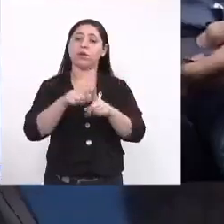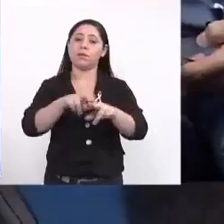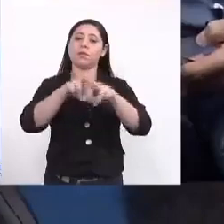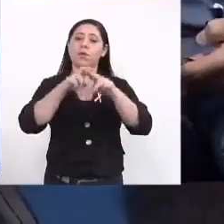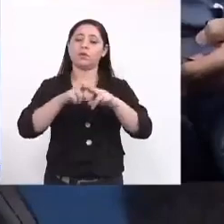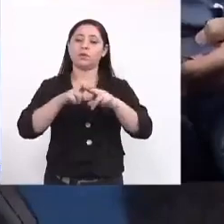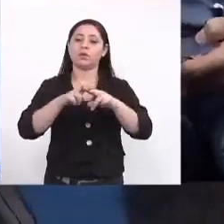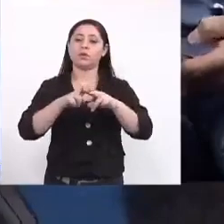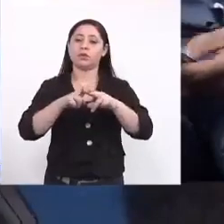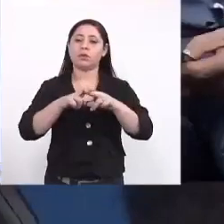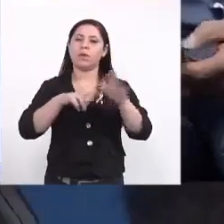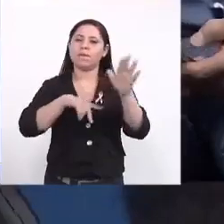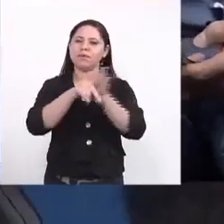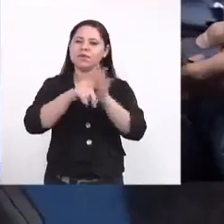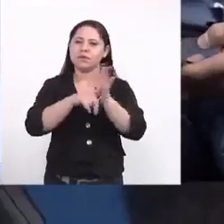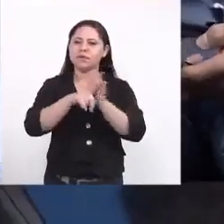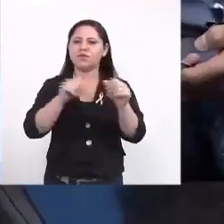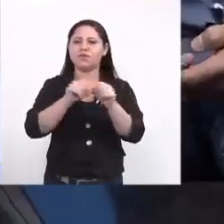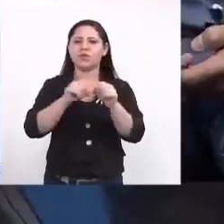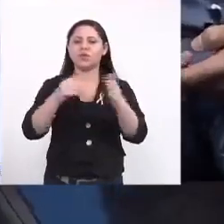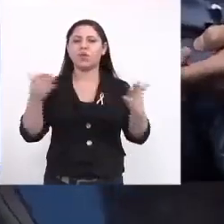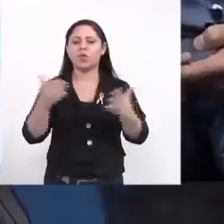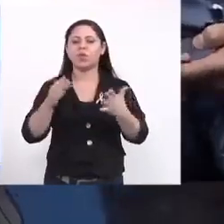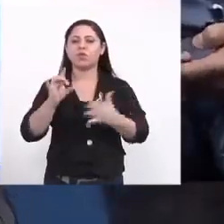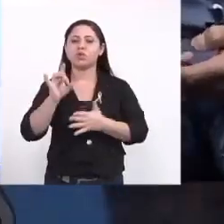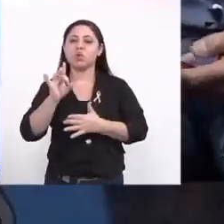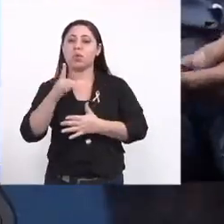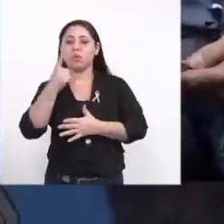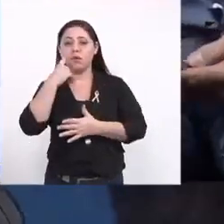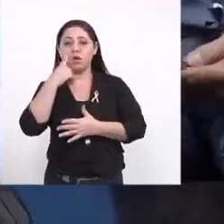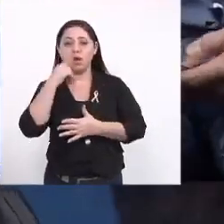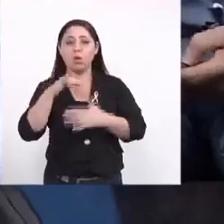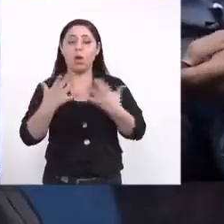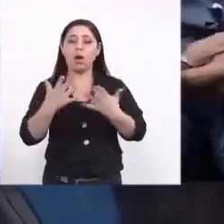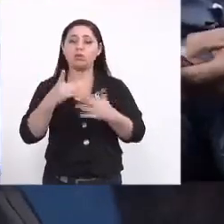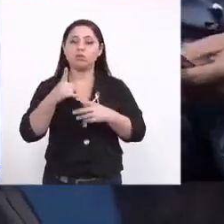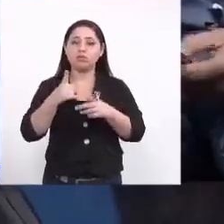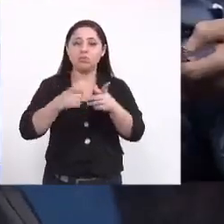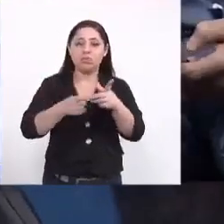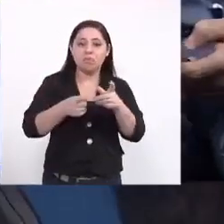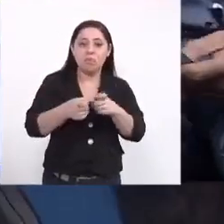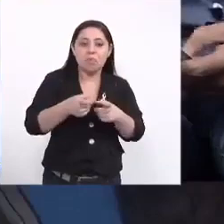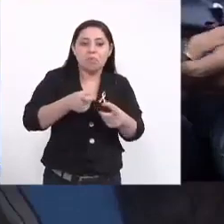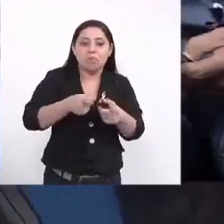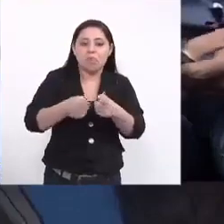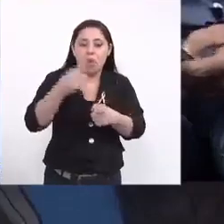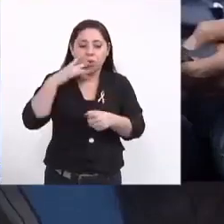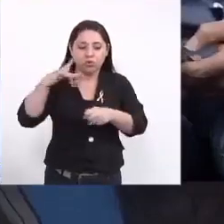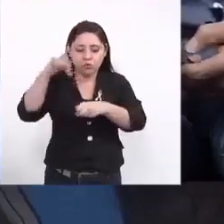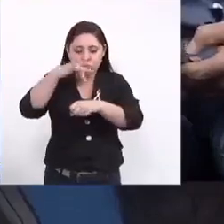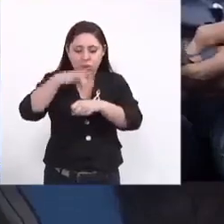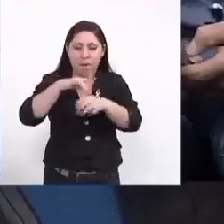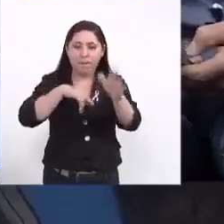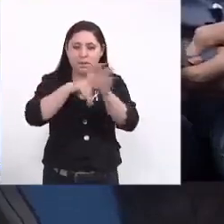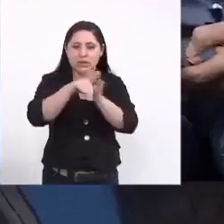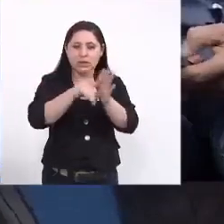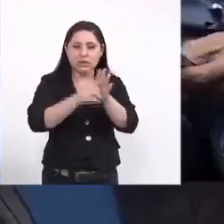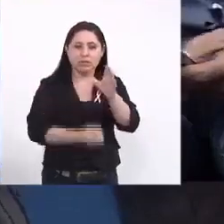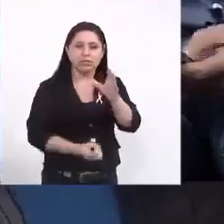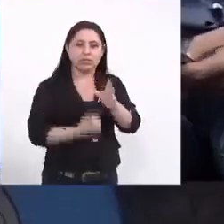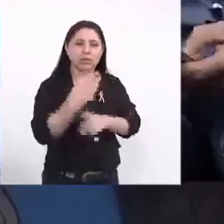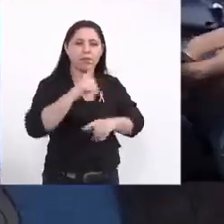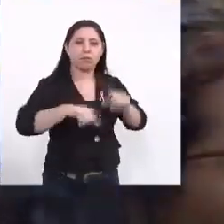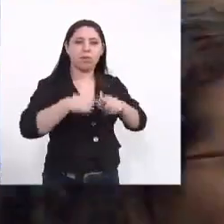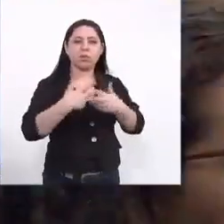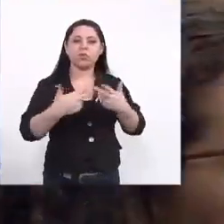muitas pesquisas hoje são realizadas a fim de verificar o potencial larvicida então os pesquisadores vão lá criam um novo